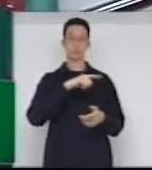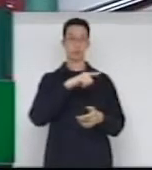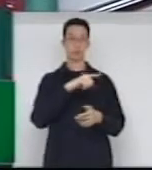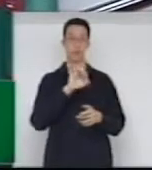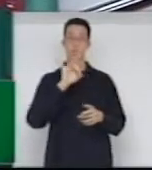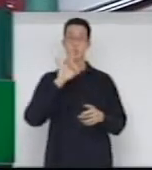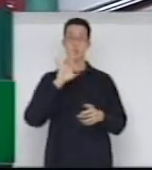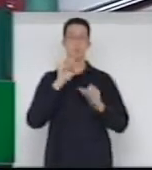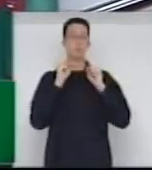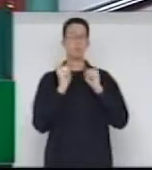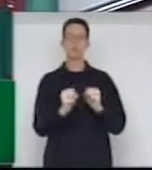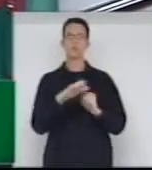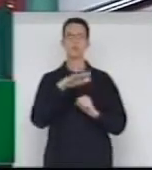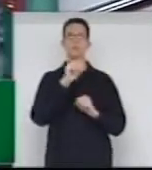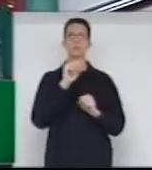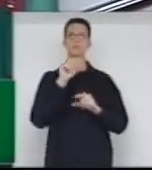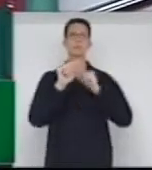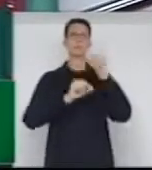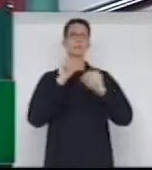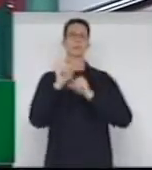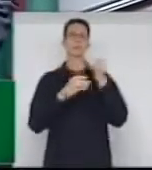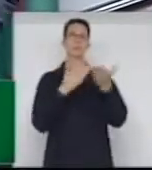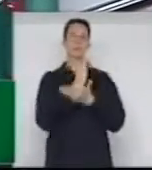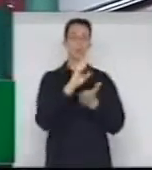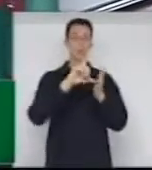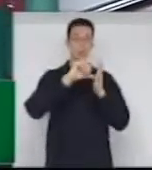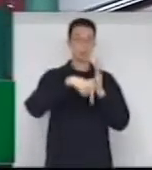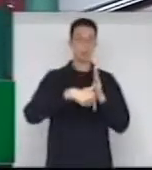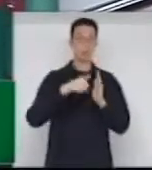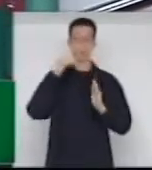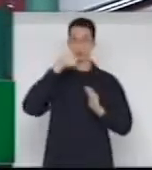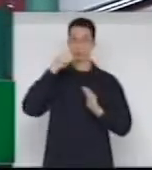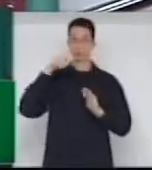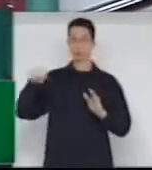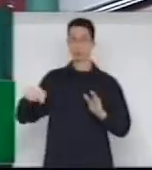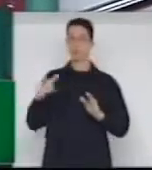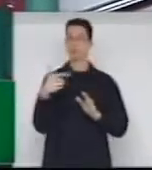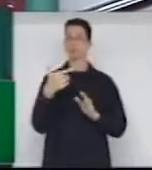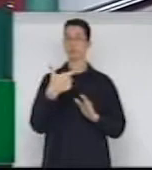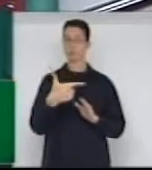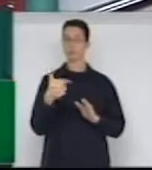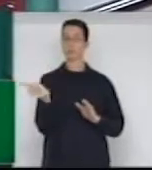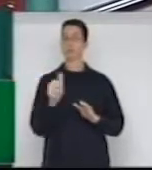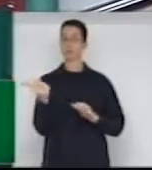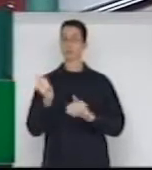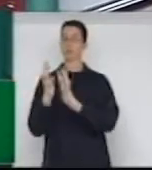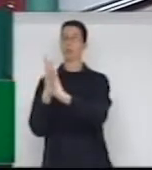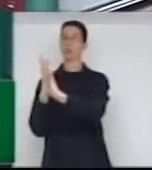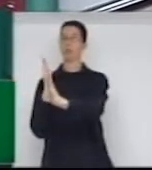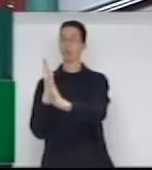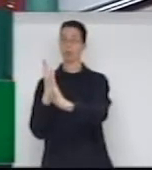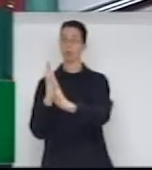chamar quem passar, depois dessas 211 mulheres aqui que ficou na reserva.